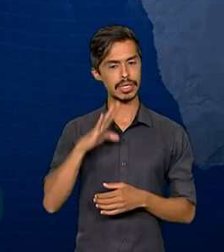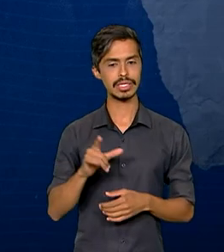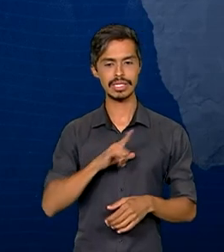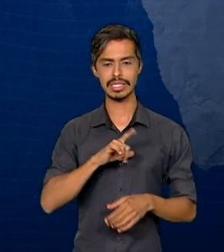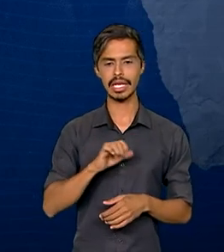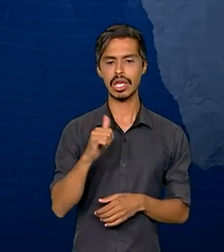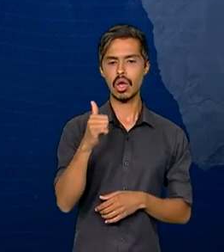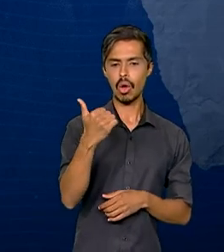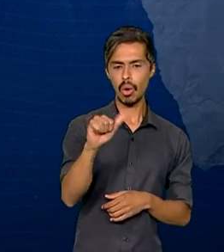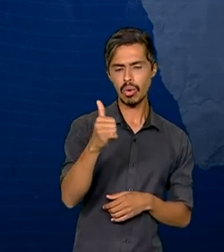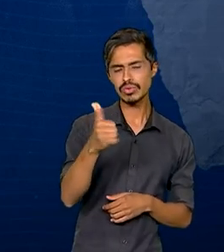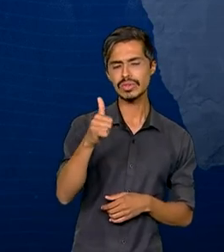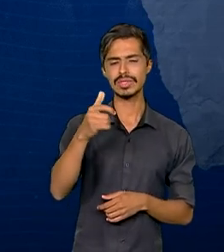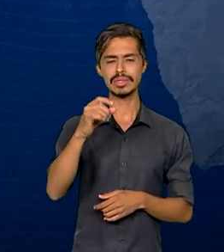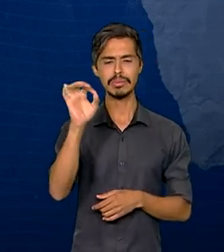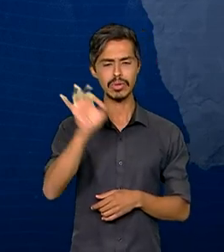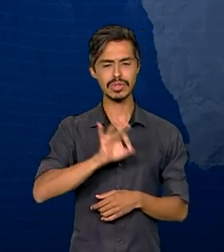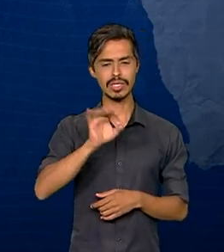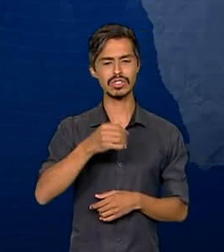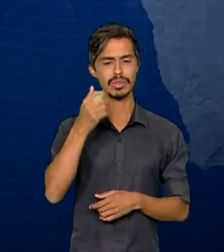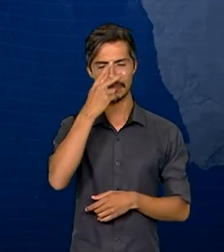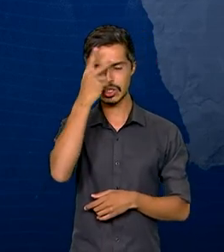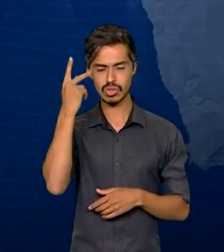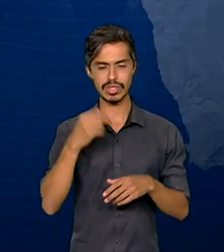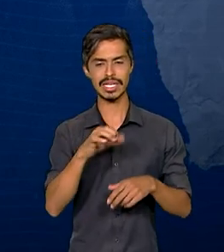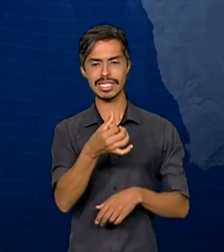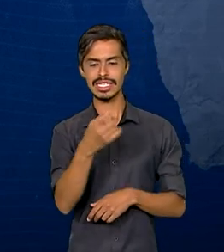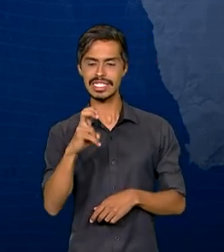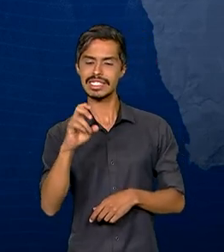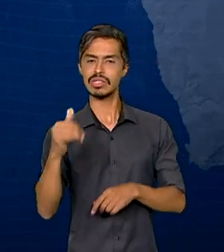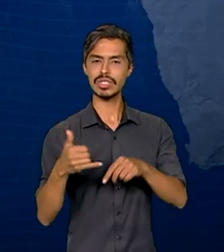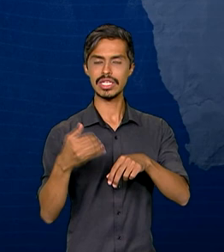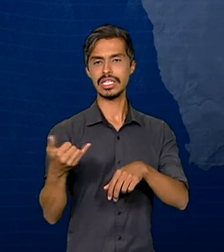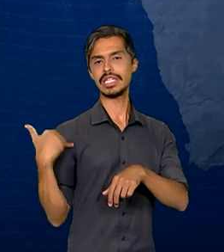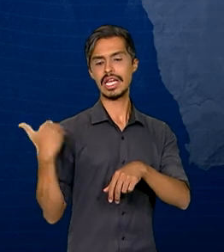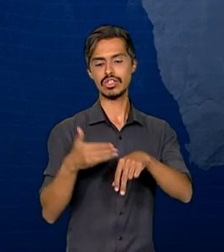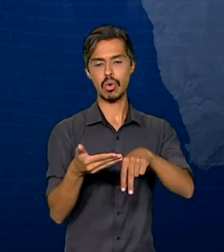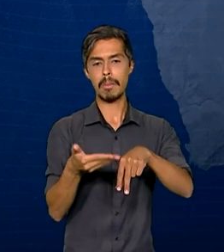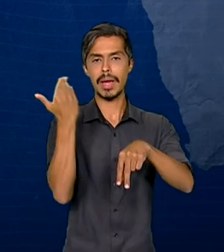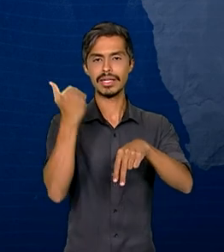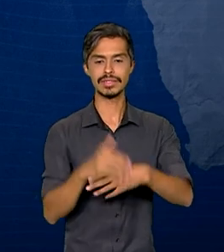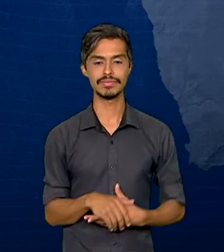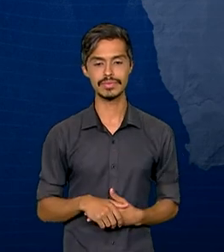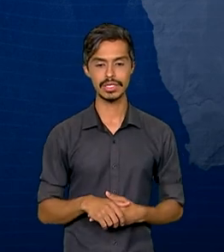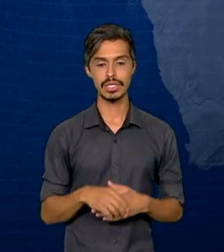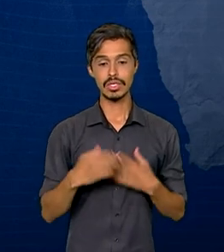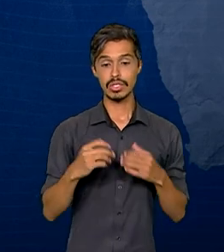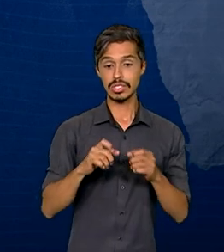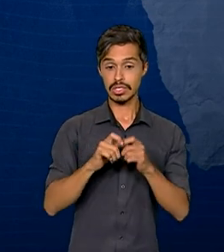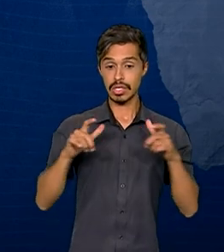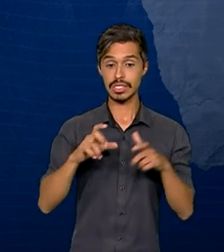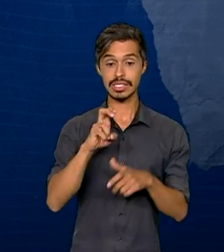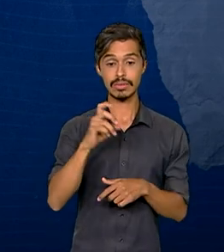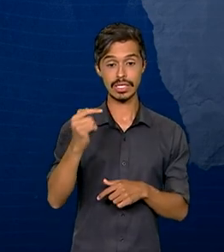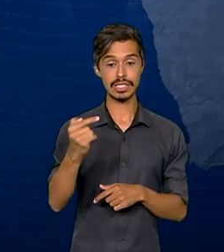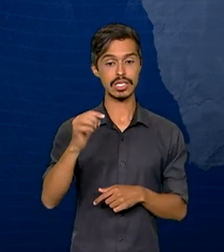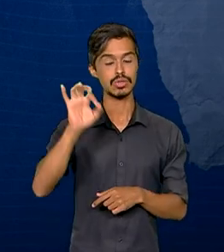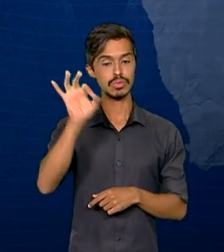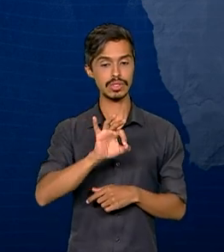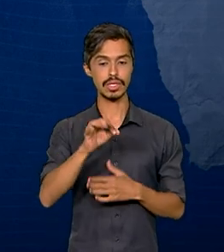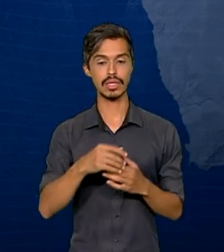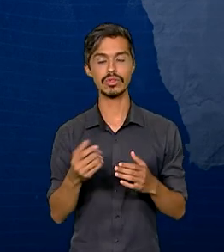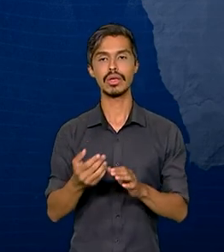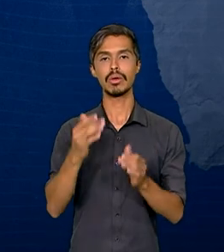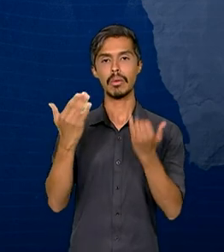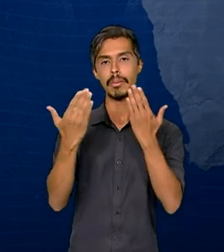quase 11% de pessoas com 65 anos ou mais, um aumento de 57% em relação